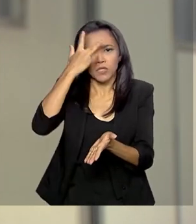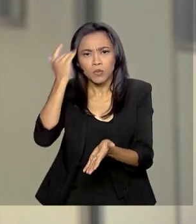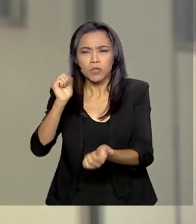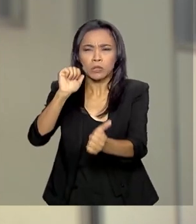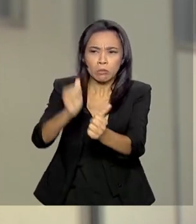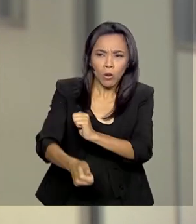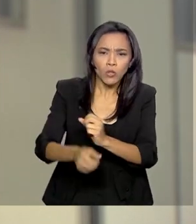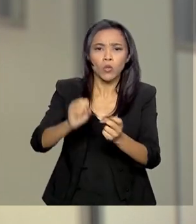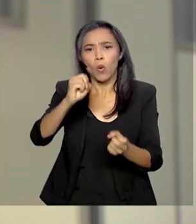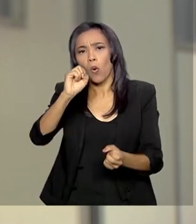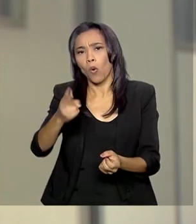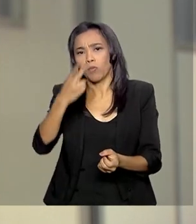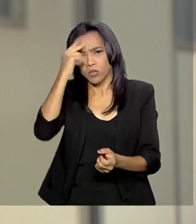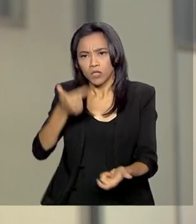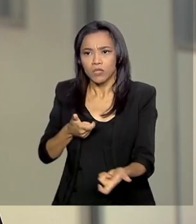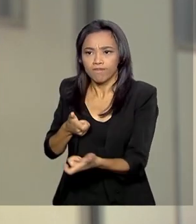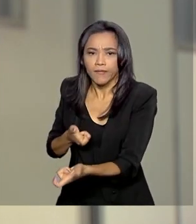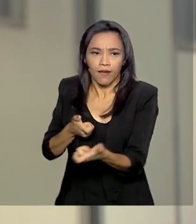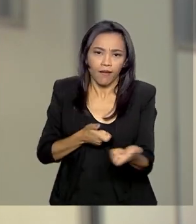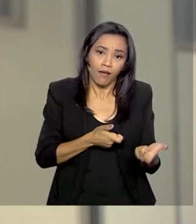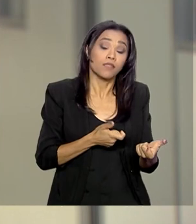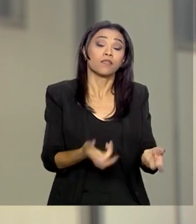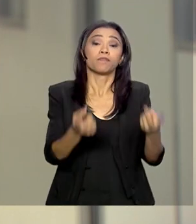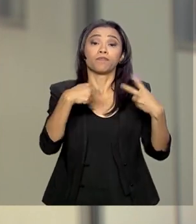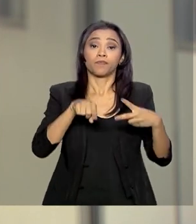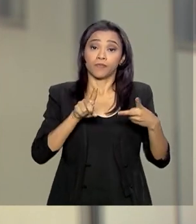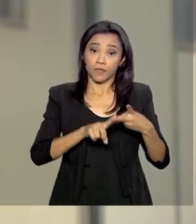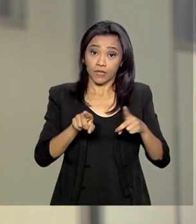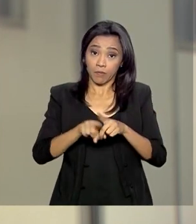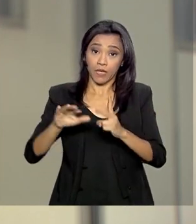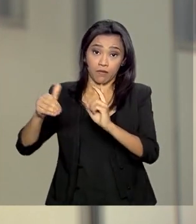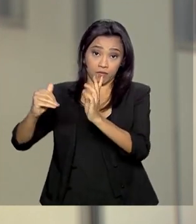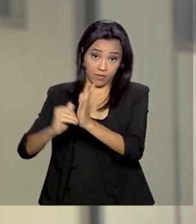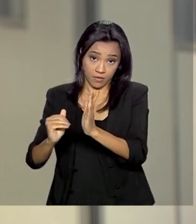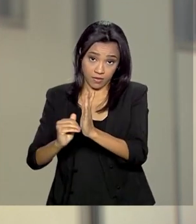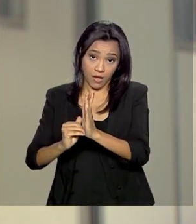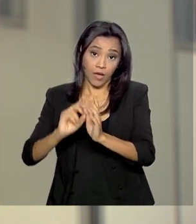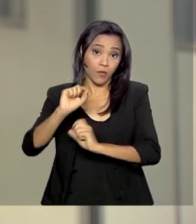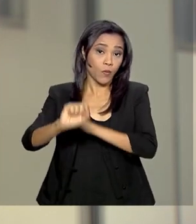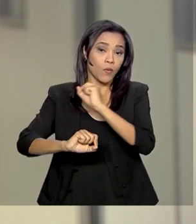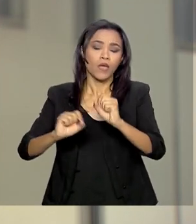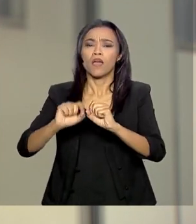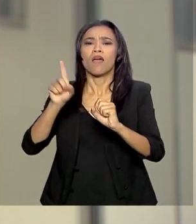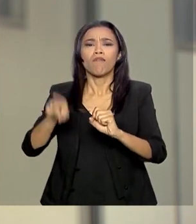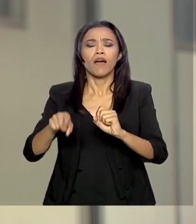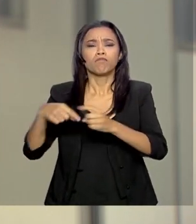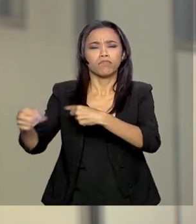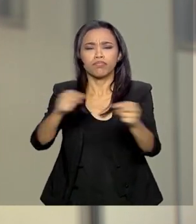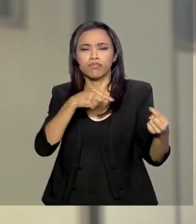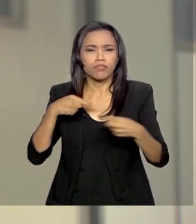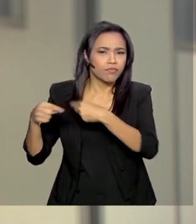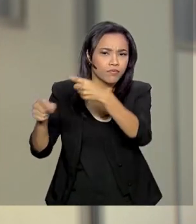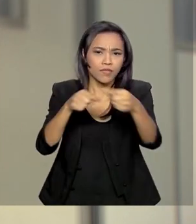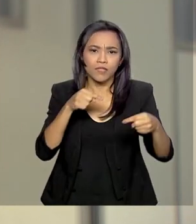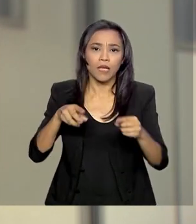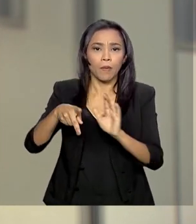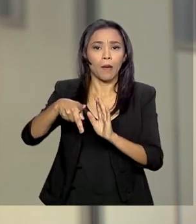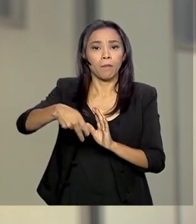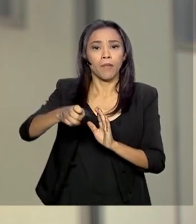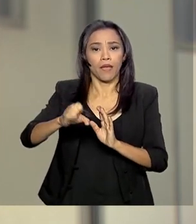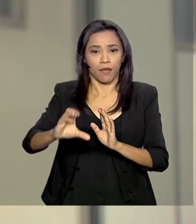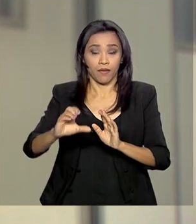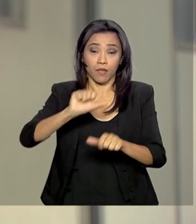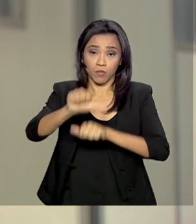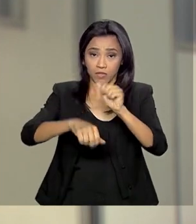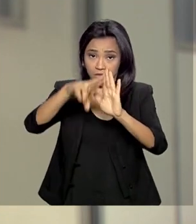caçadores. Já no Senado Federal, será realizada uma audiência pública para debater a PEC da reforma tributária. A sessão vai contar